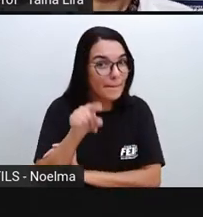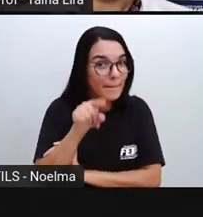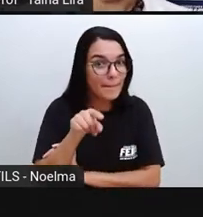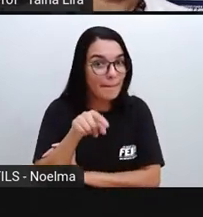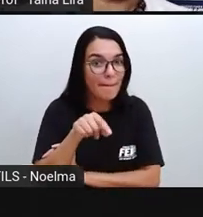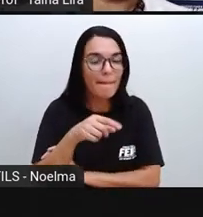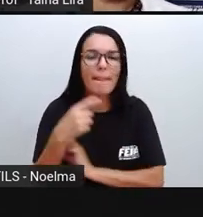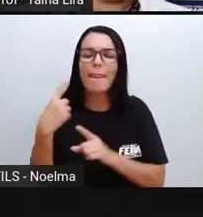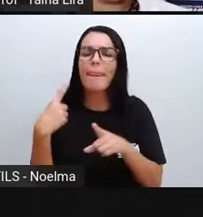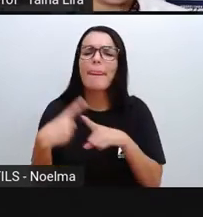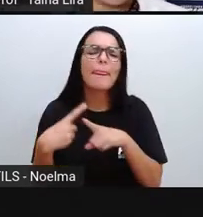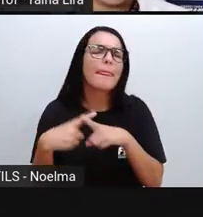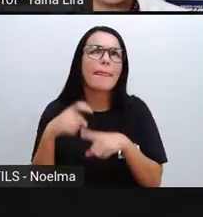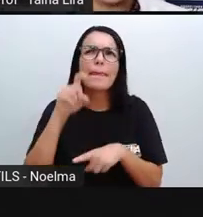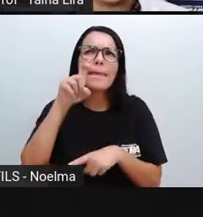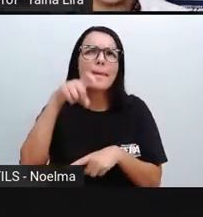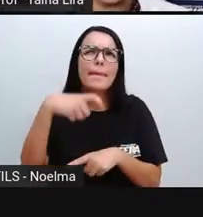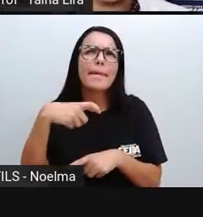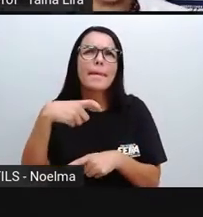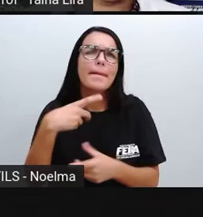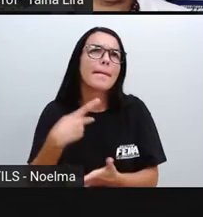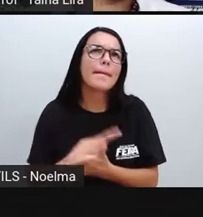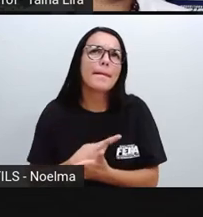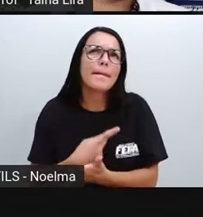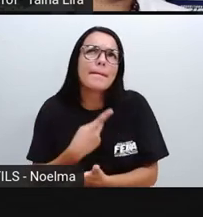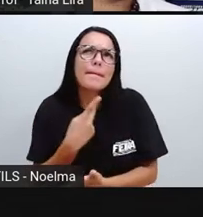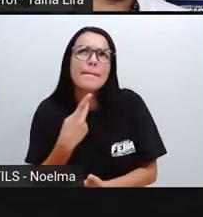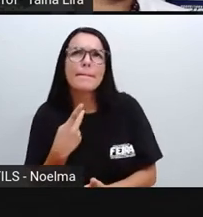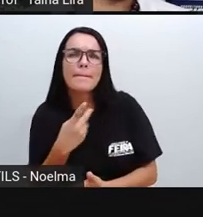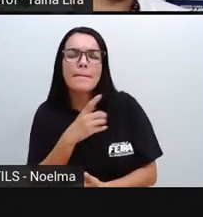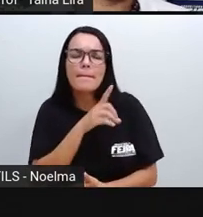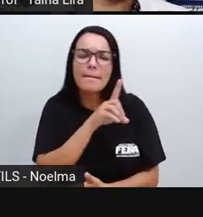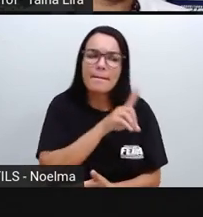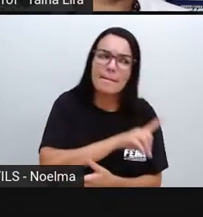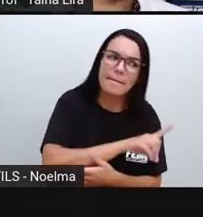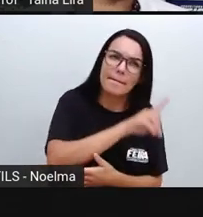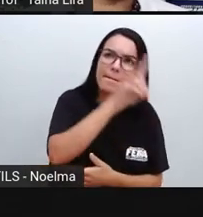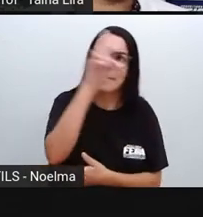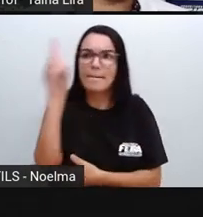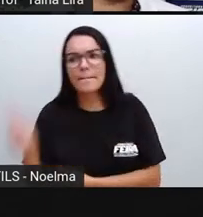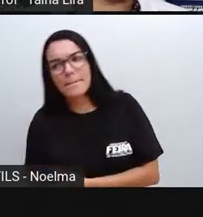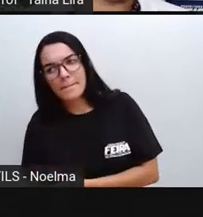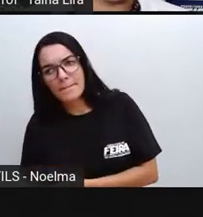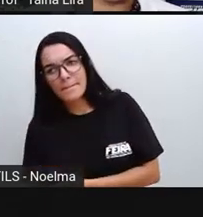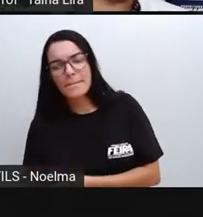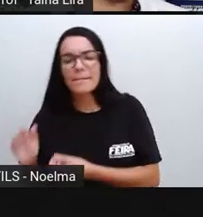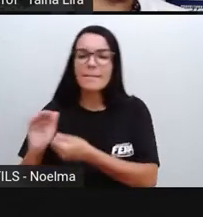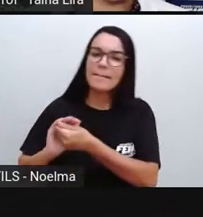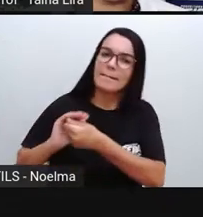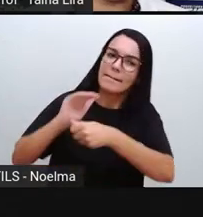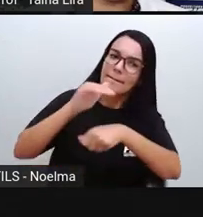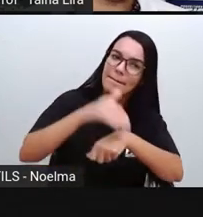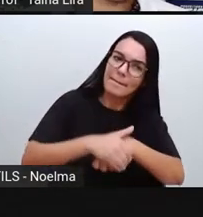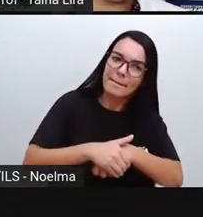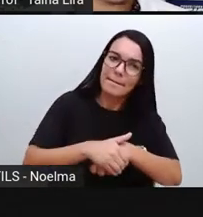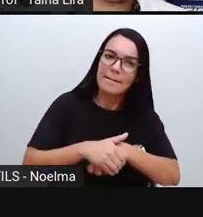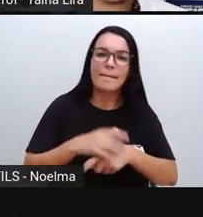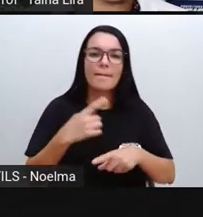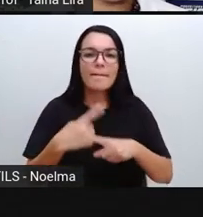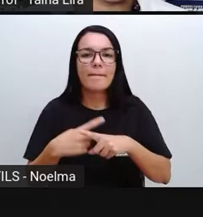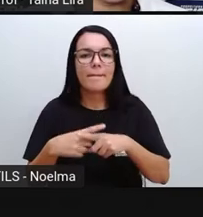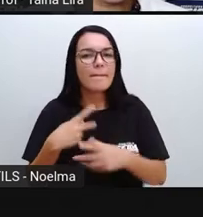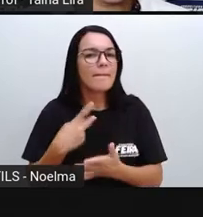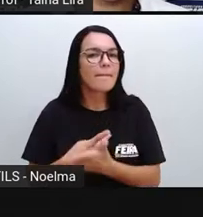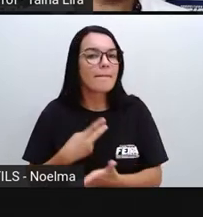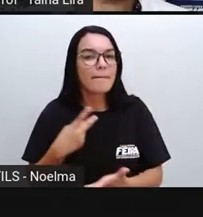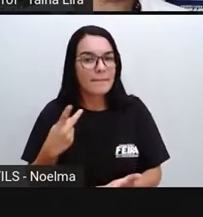Por que será que nós temos aí os dias e as noites, né? Deixa para passar